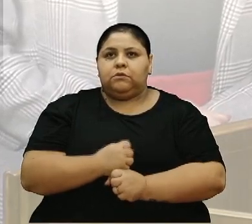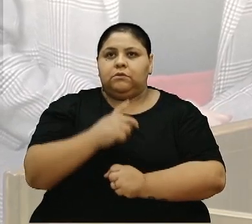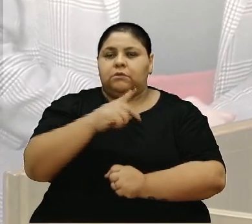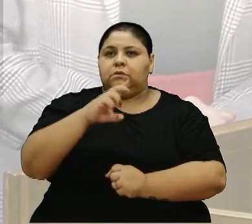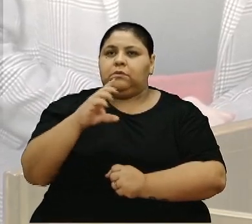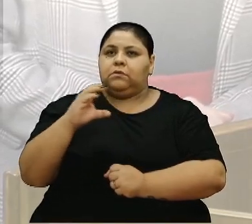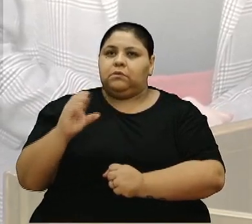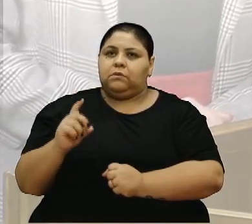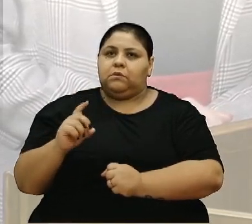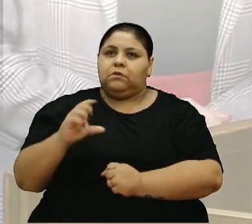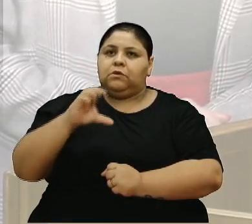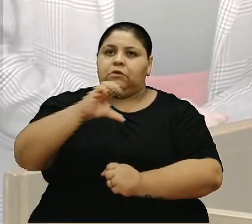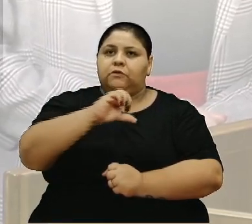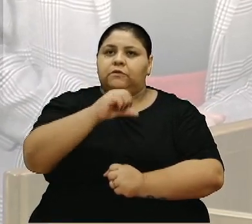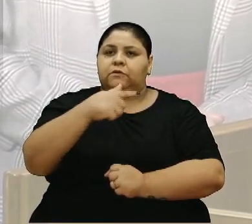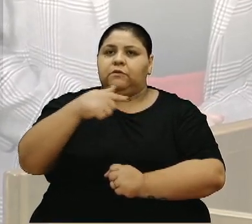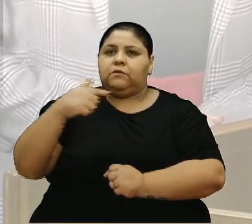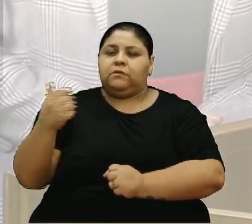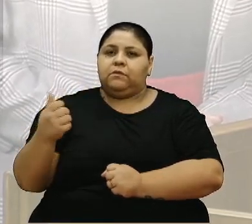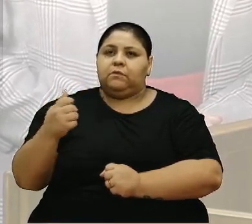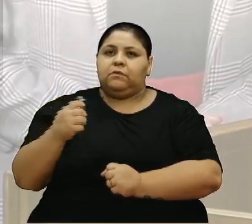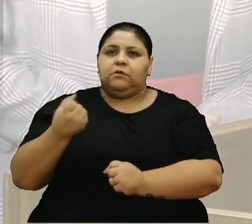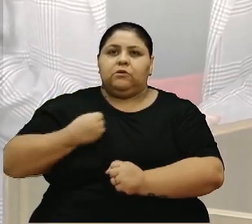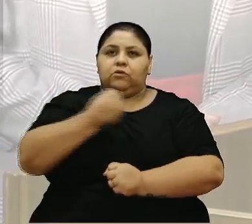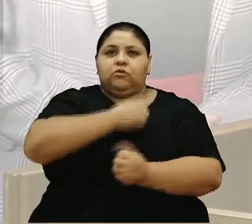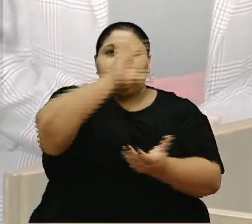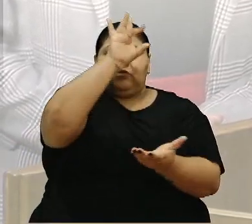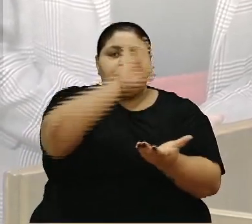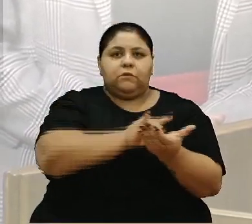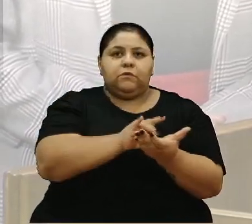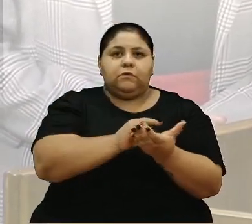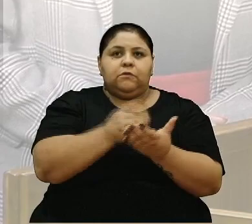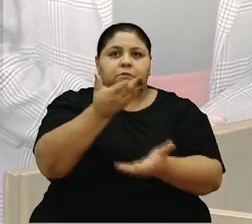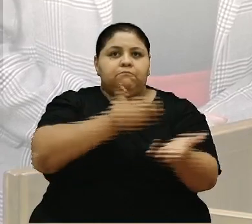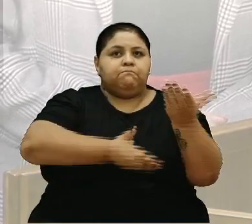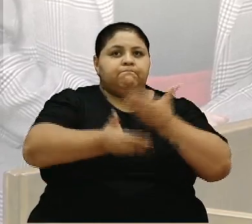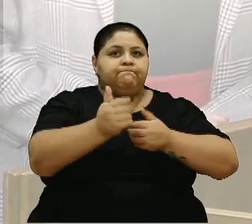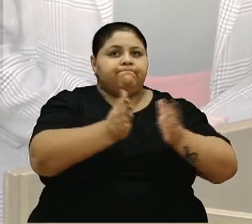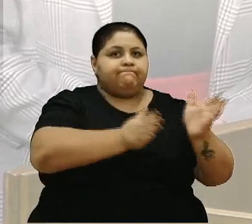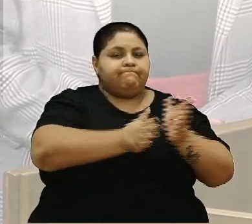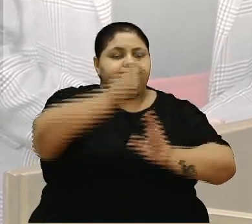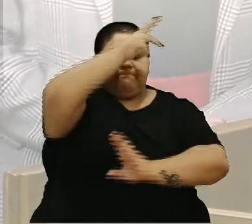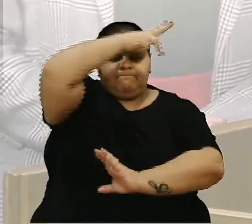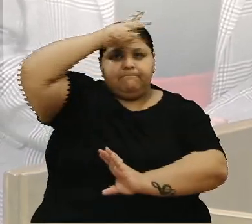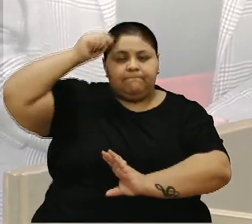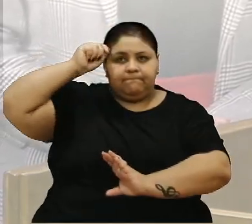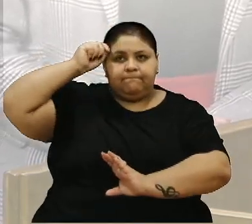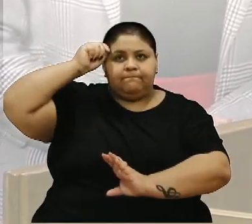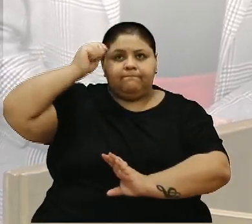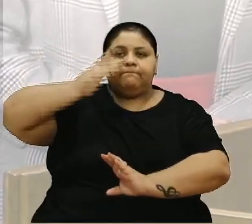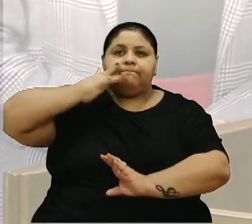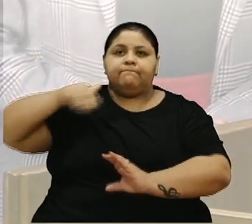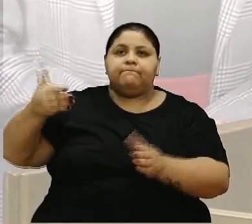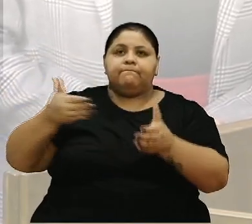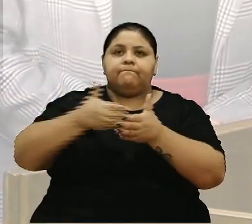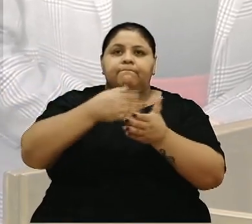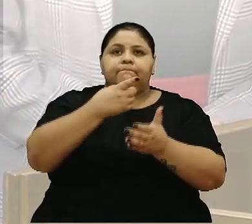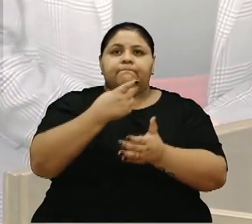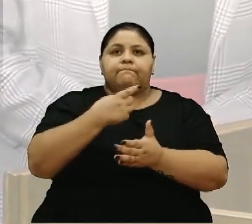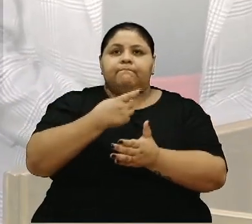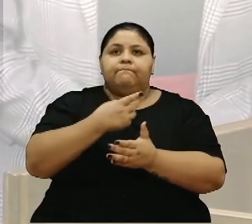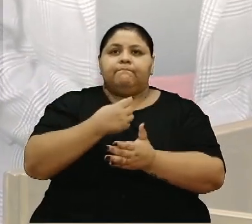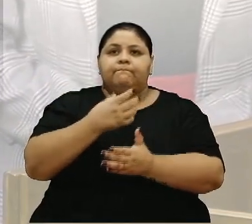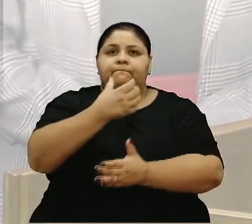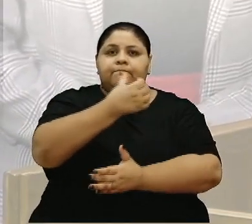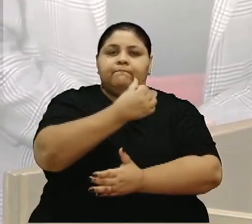972. Esse número oficial atendido pela Coordenadoria de Acessibilidade do Município. Criança até 12 anos, 69